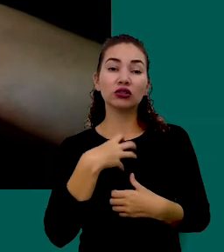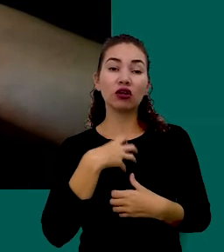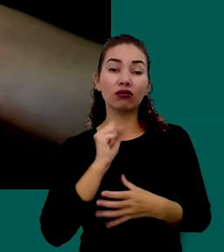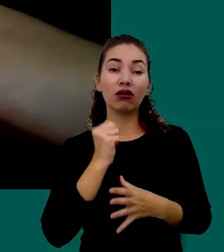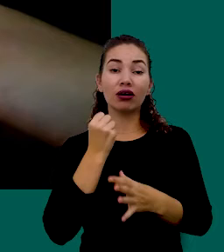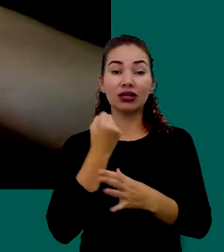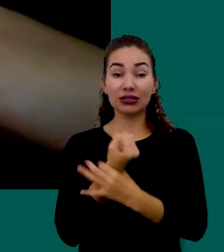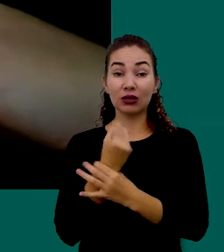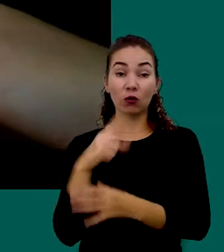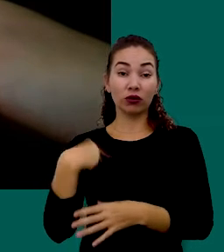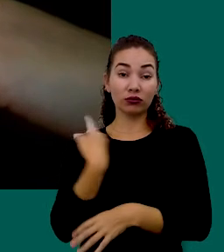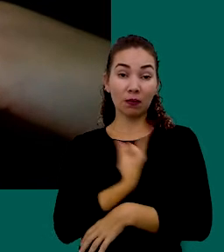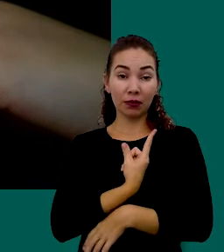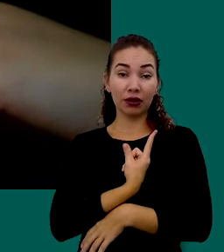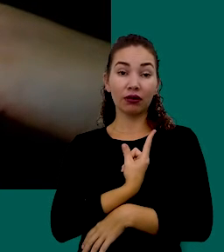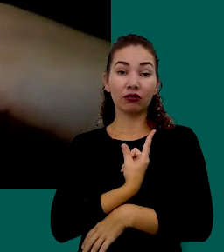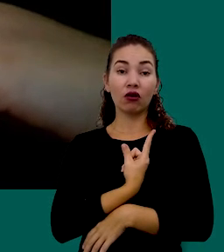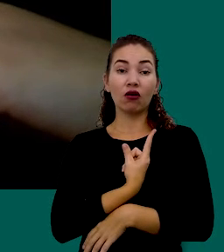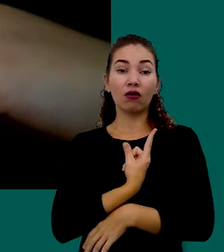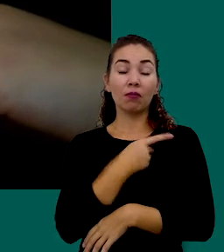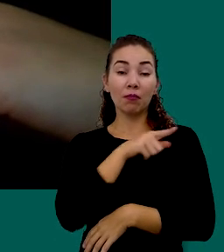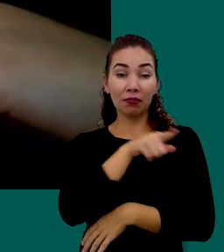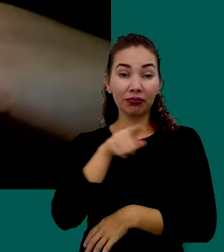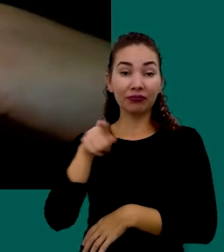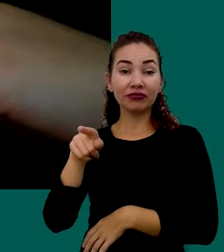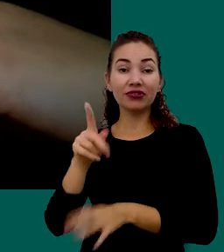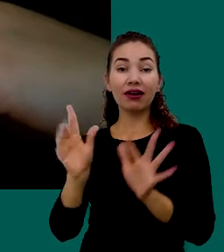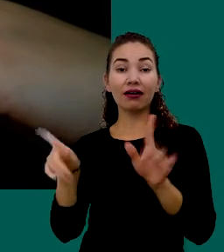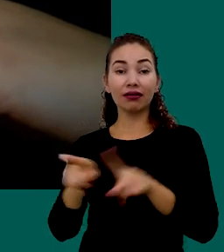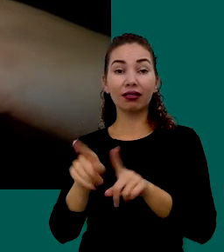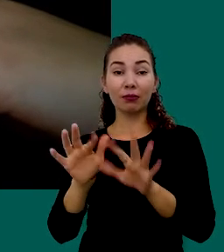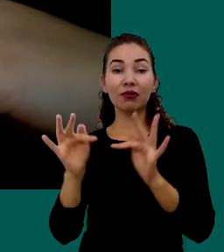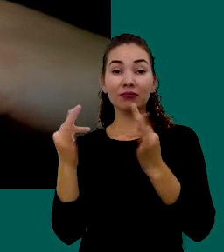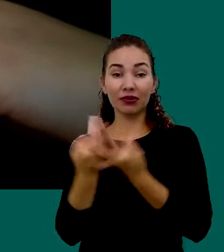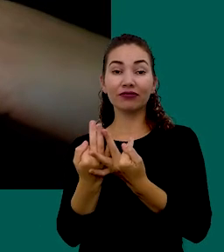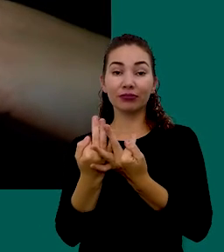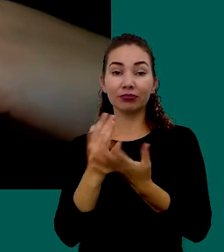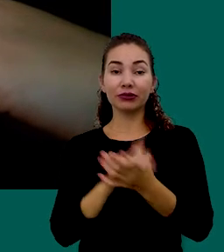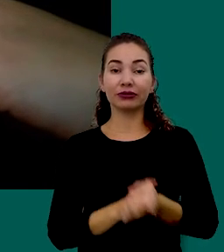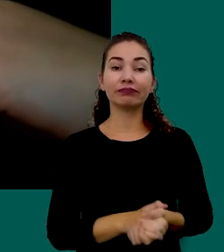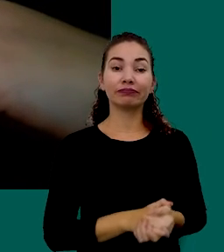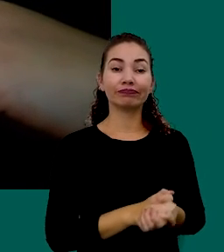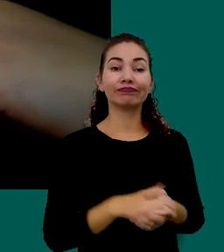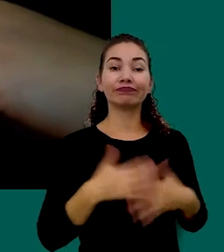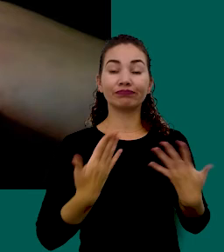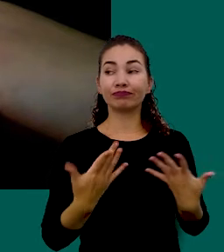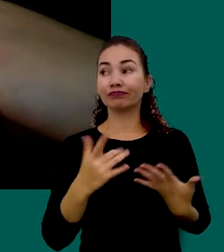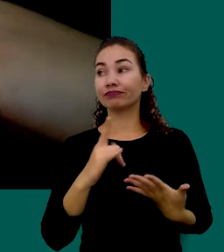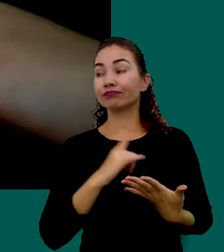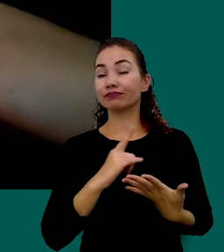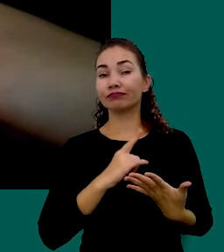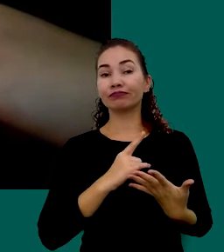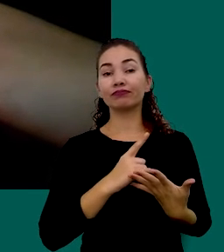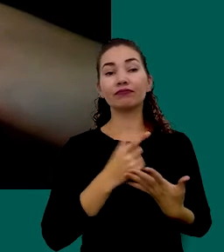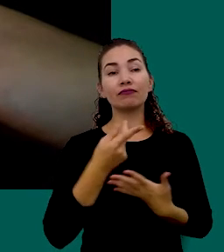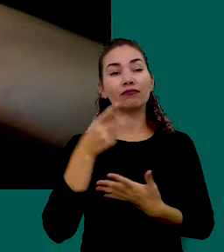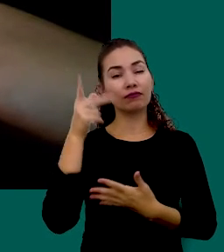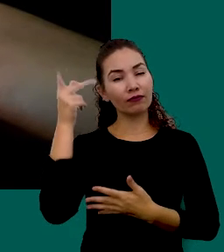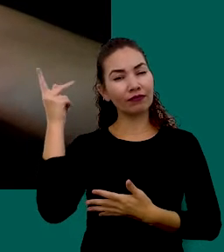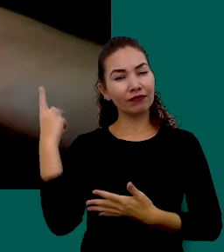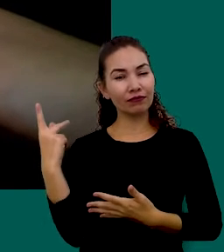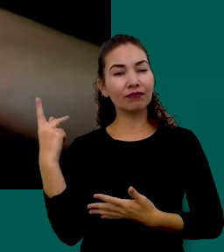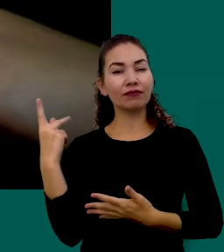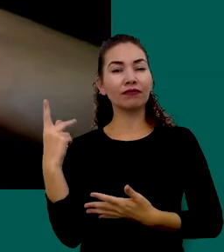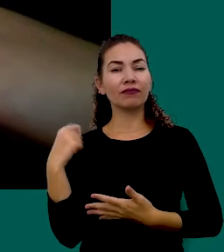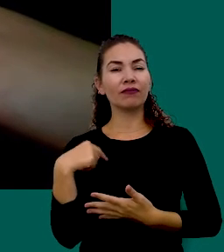Para você E para sua Família Então Tem uma Fábula Famosa Que